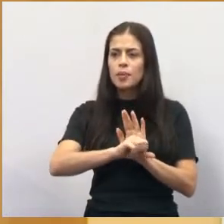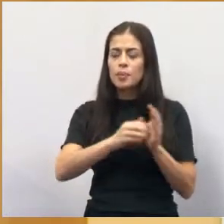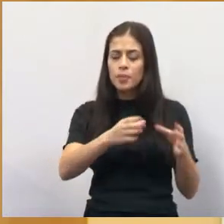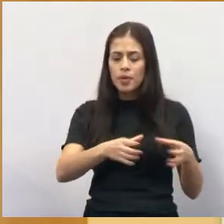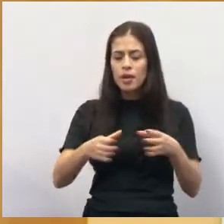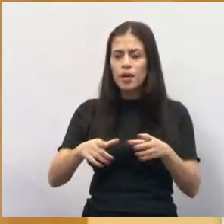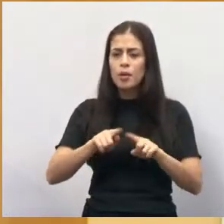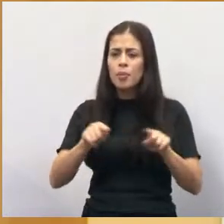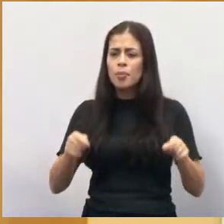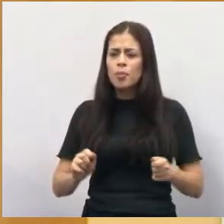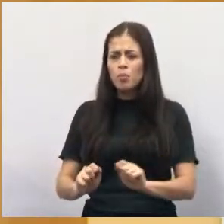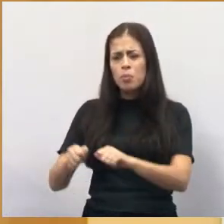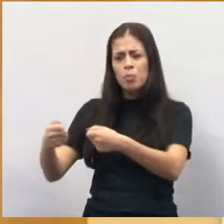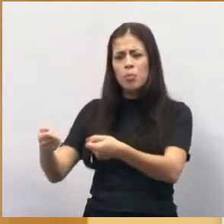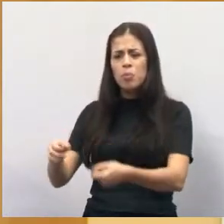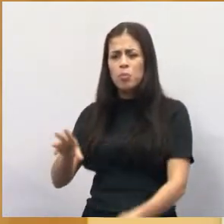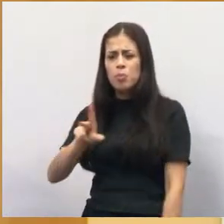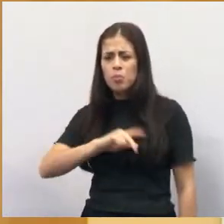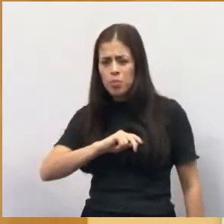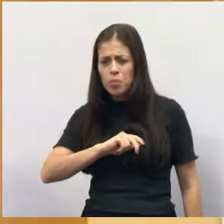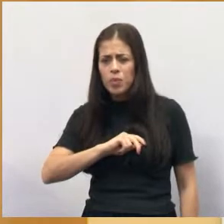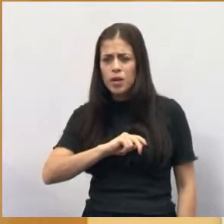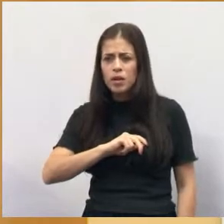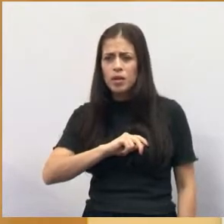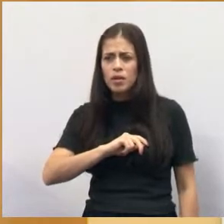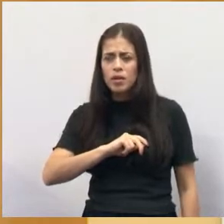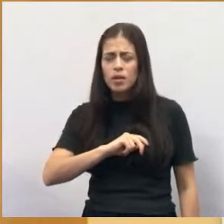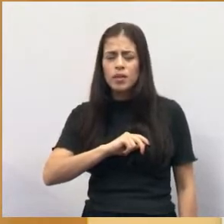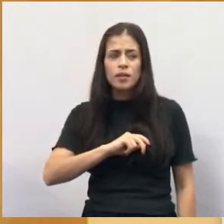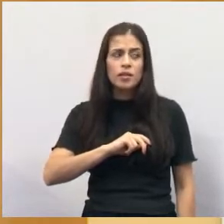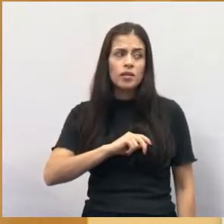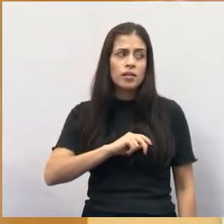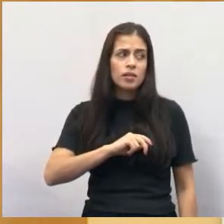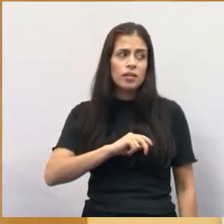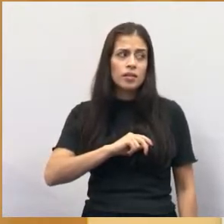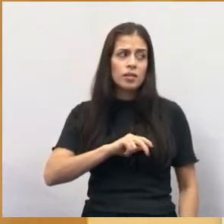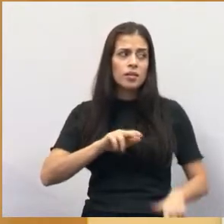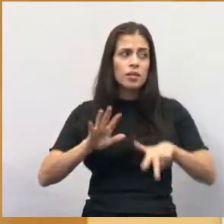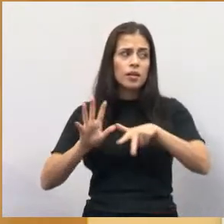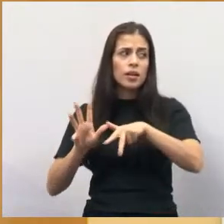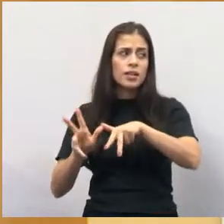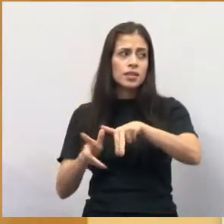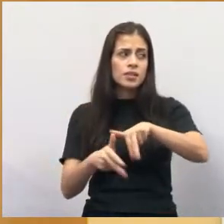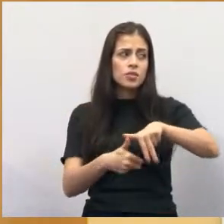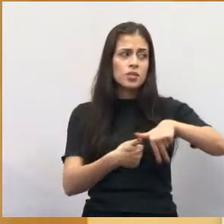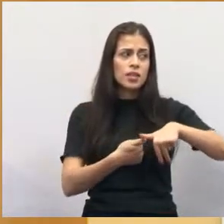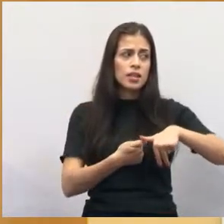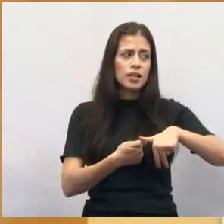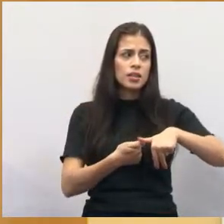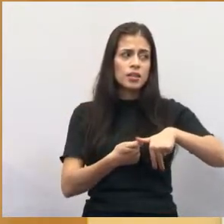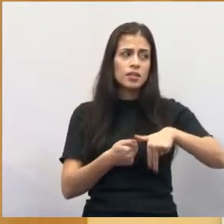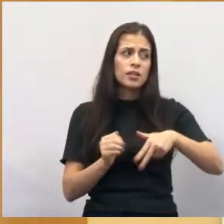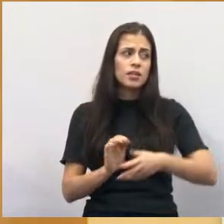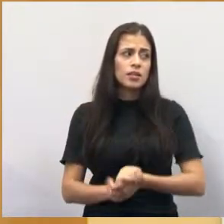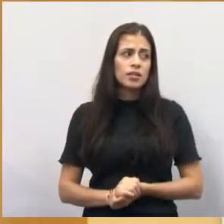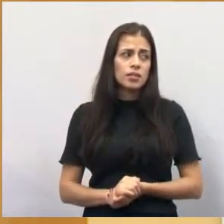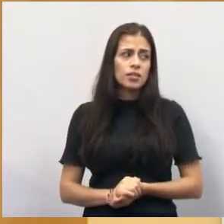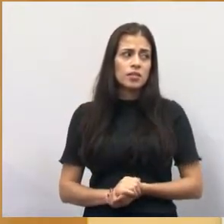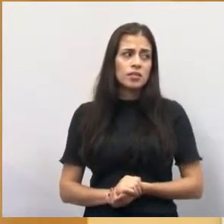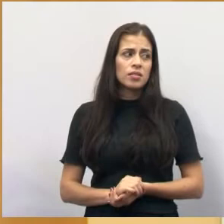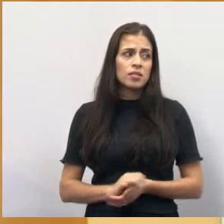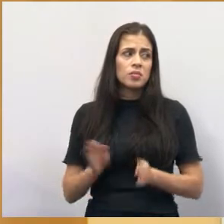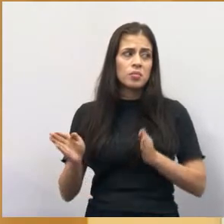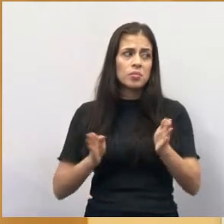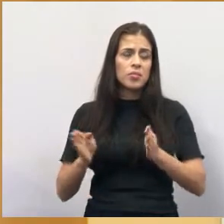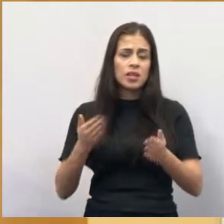Tem processos e processos, inclusive de cassação, de corrupção. E o Rodrigo Salomão andou aqui, com o Ortiz